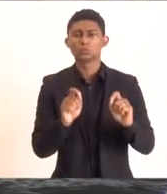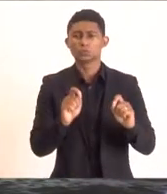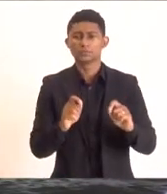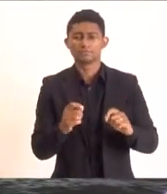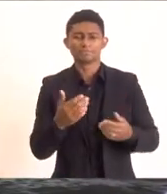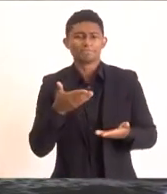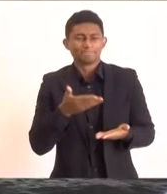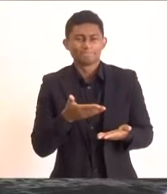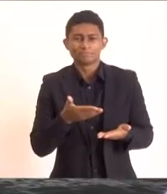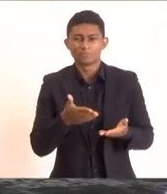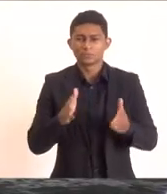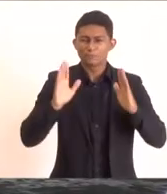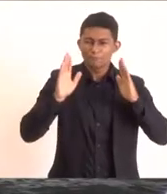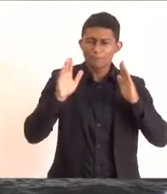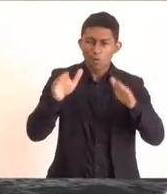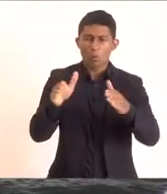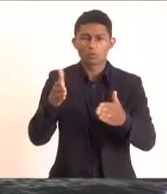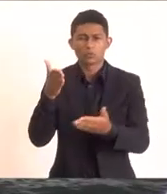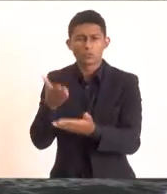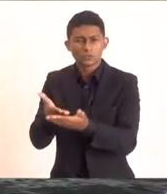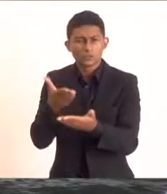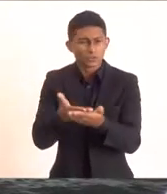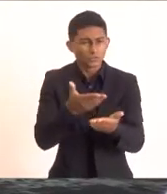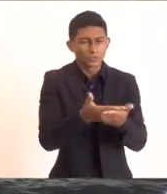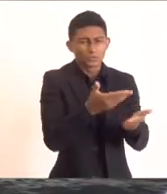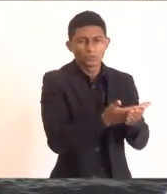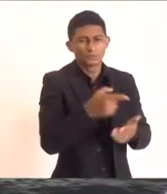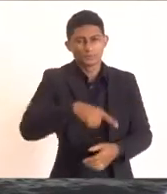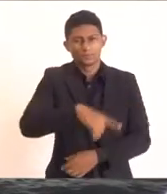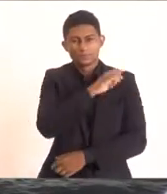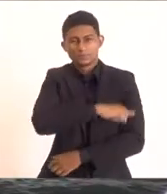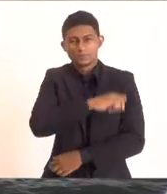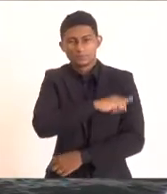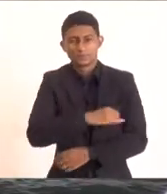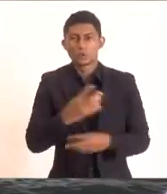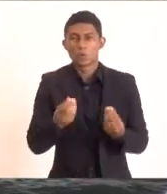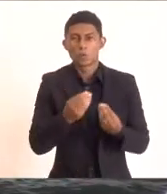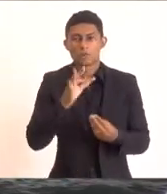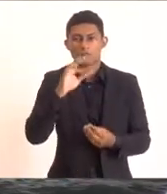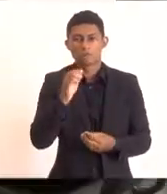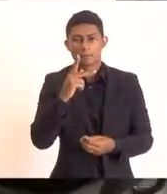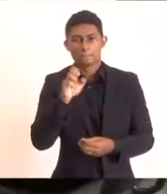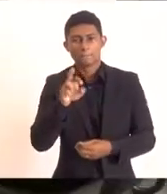específica de estudos fluminenses através da FAPERJ.